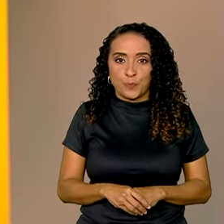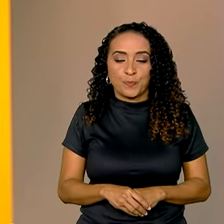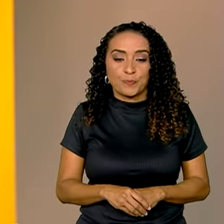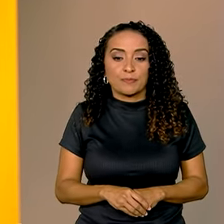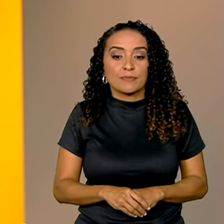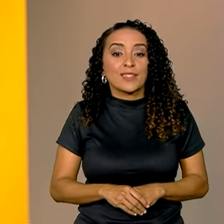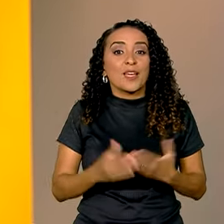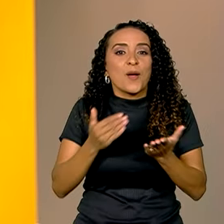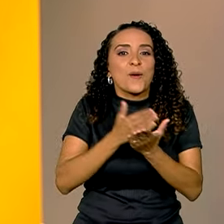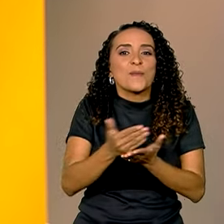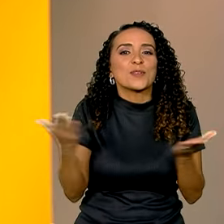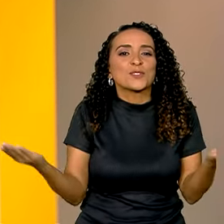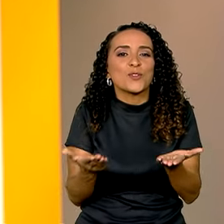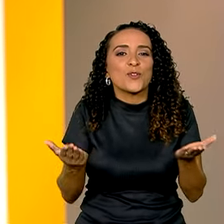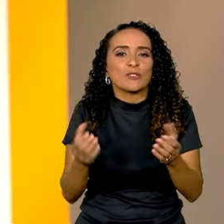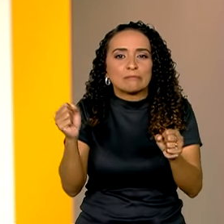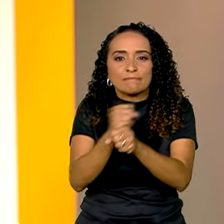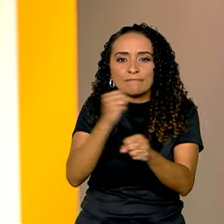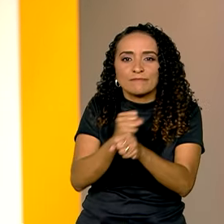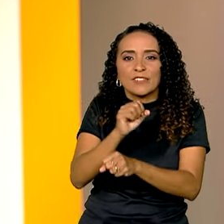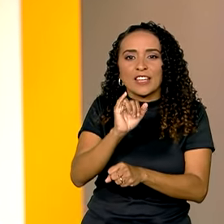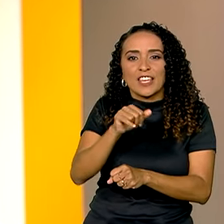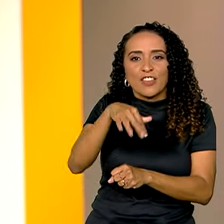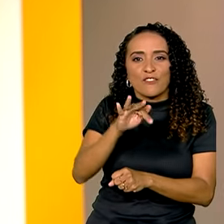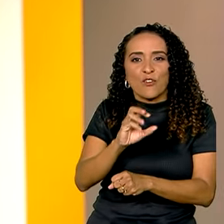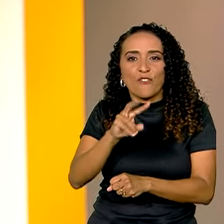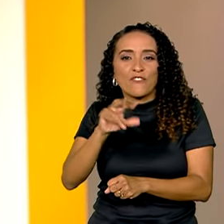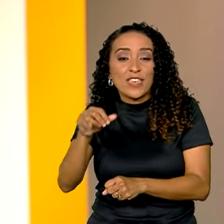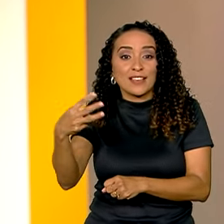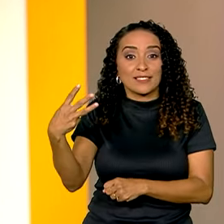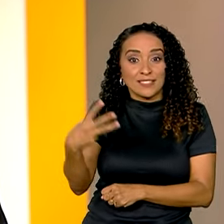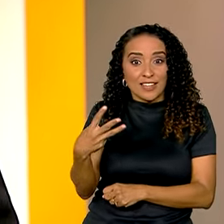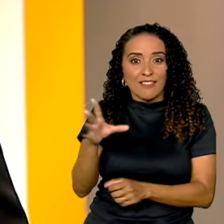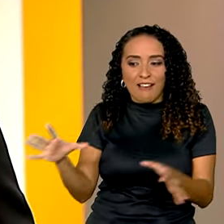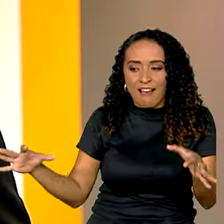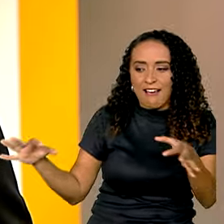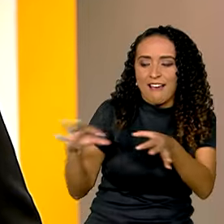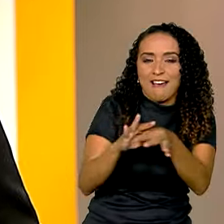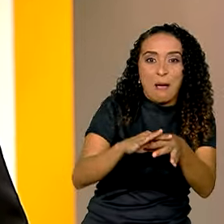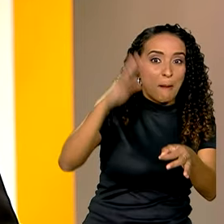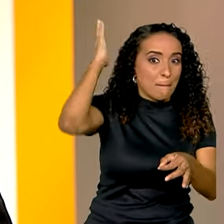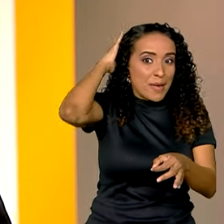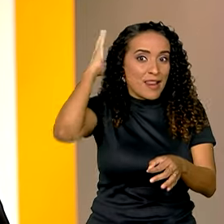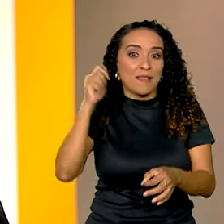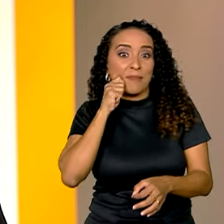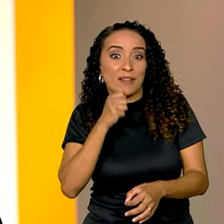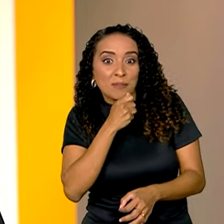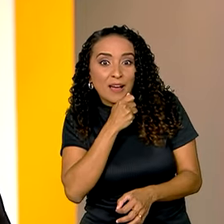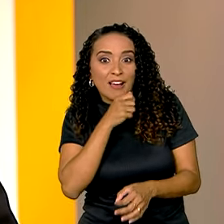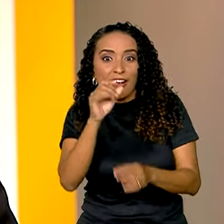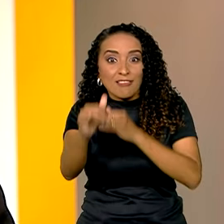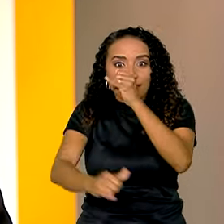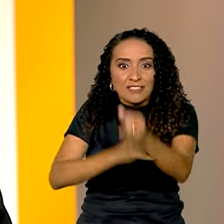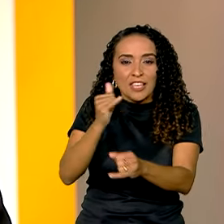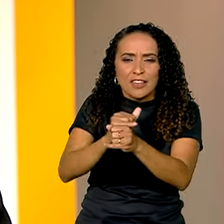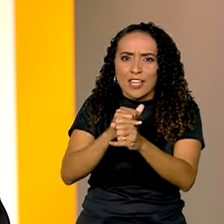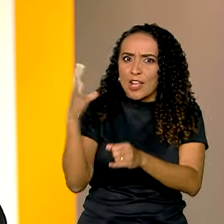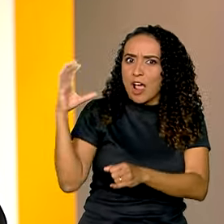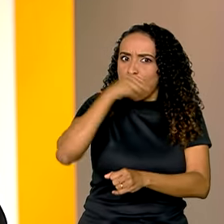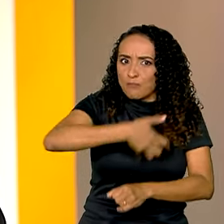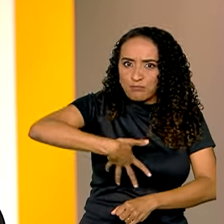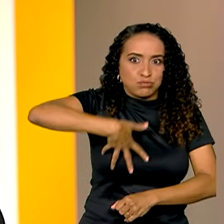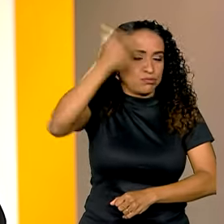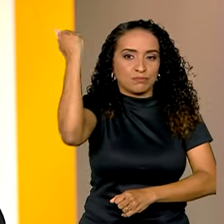E começaram hoje as obras da Infovia 3, que vai conectar Belém e Macapá com internet de alta